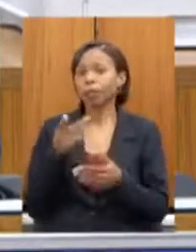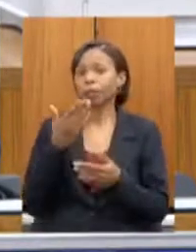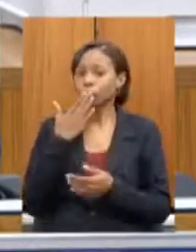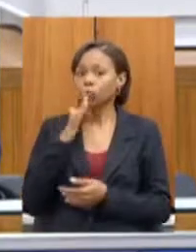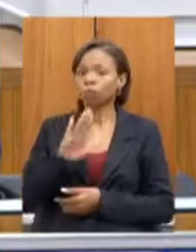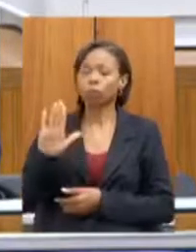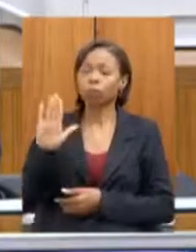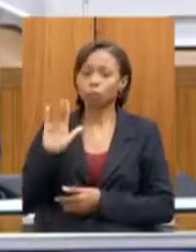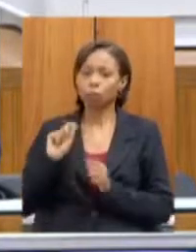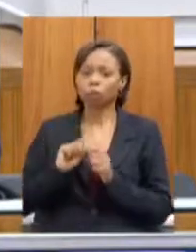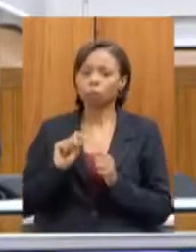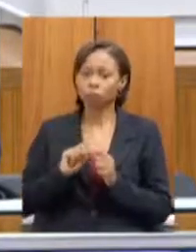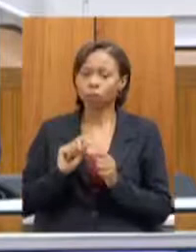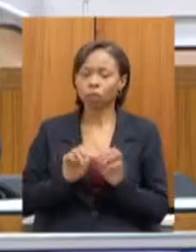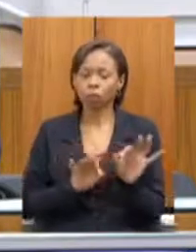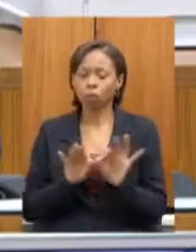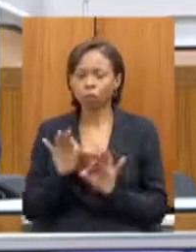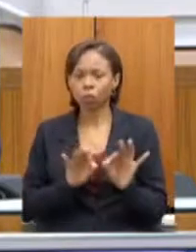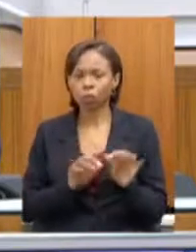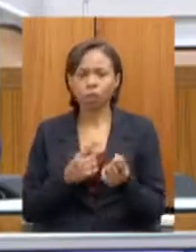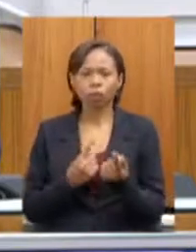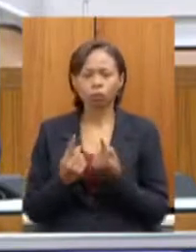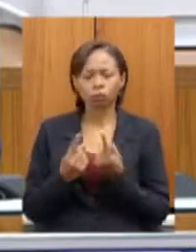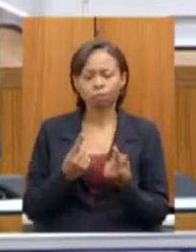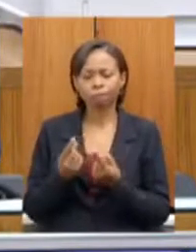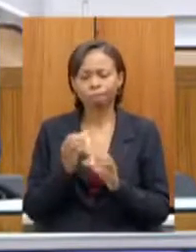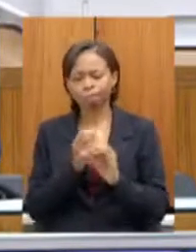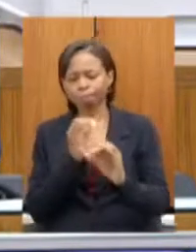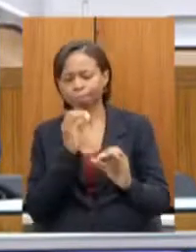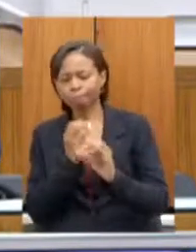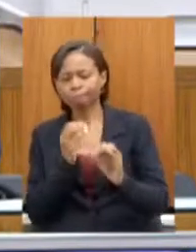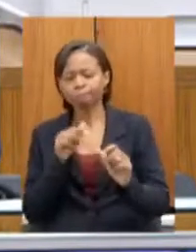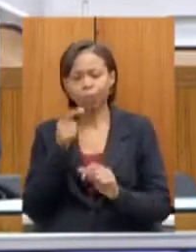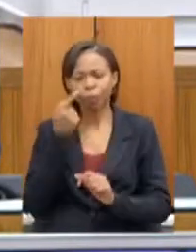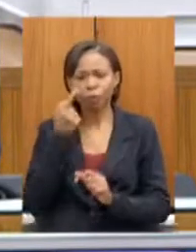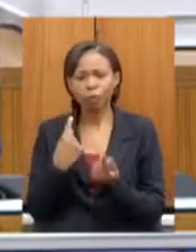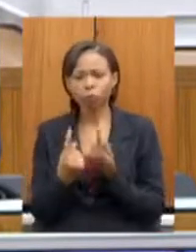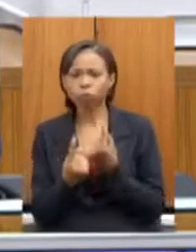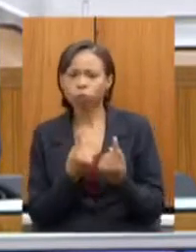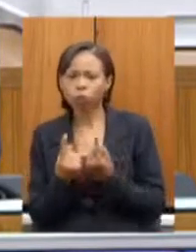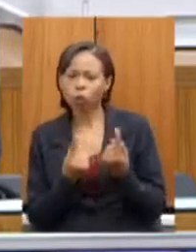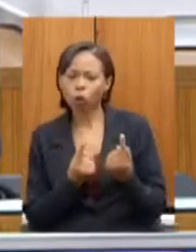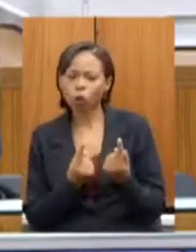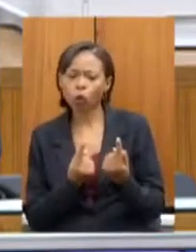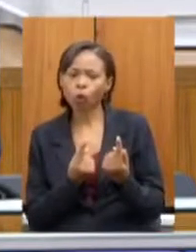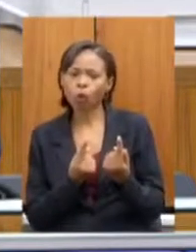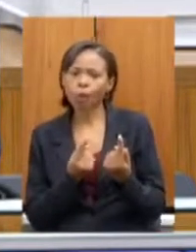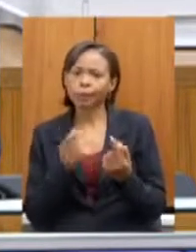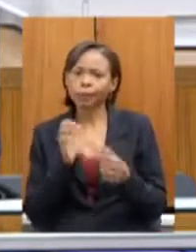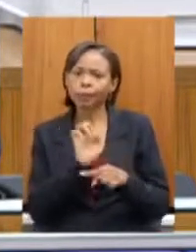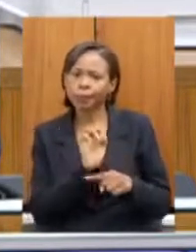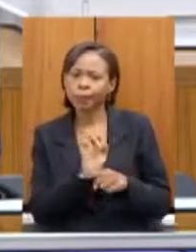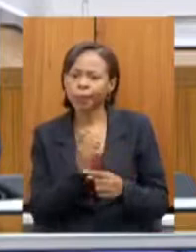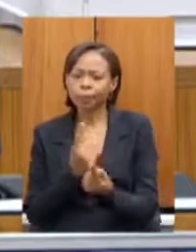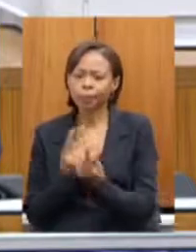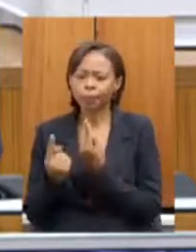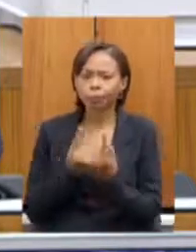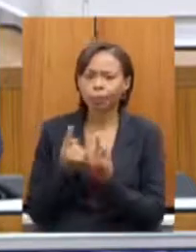rodovia estadual e rodovias municipais estivemos com os prefeitos da região